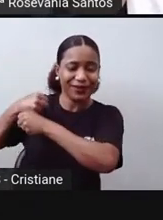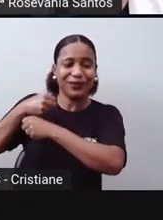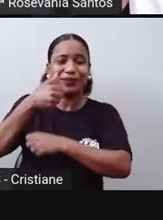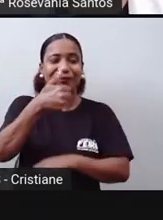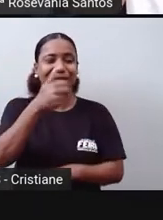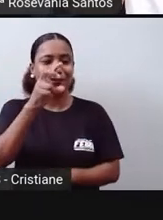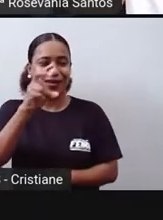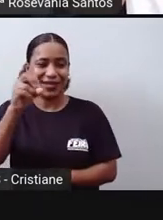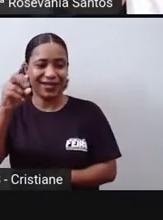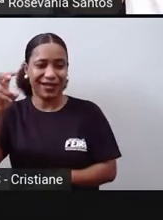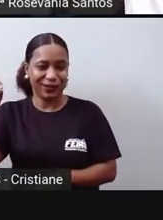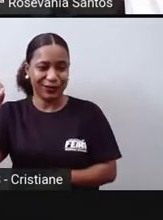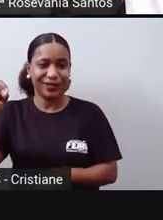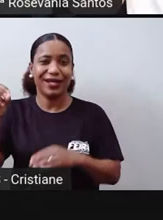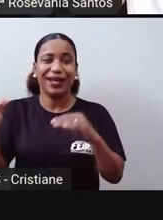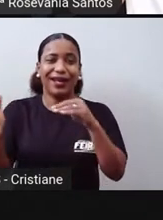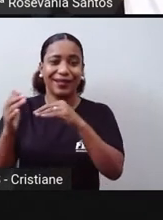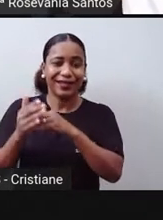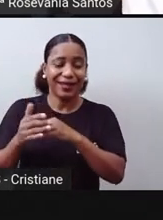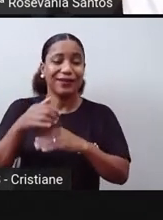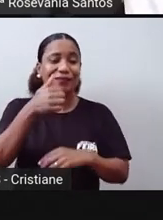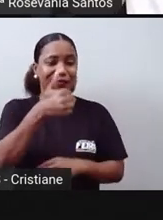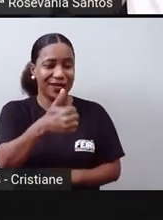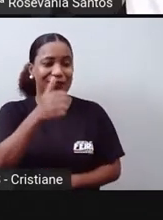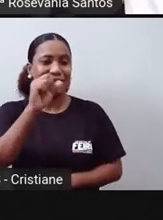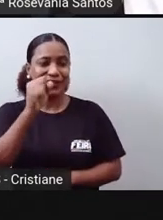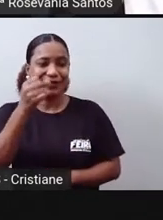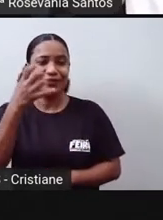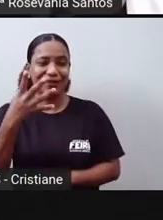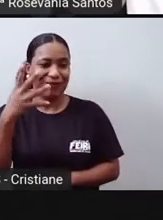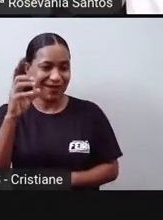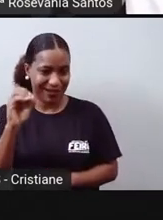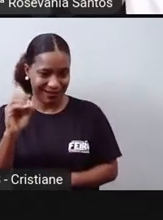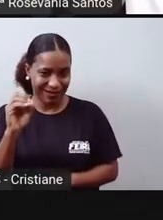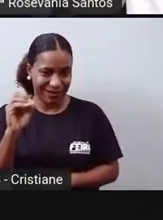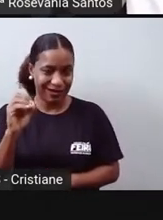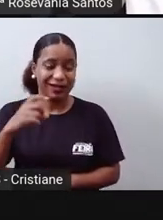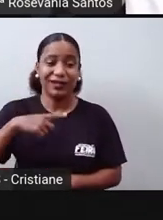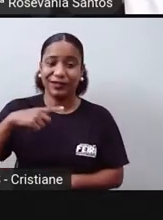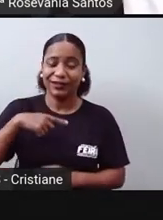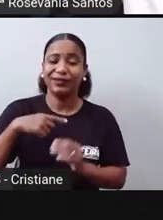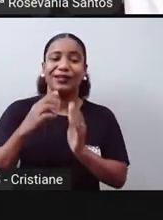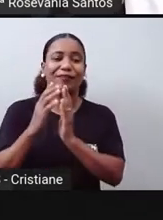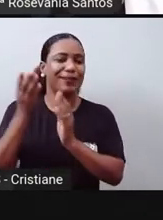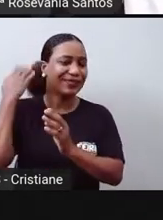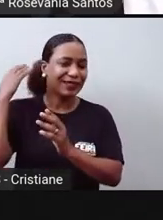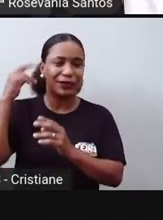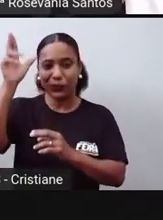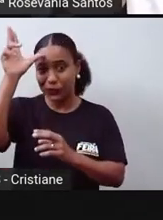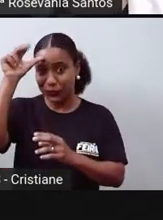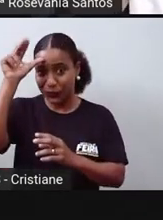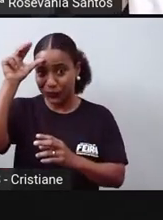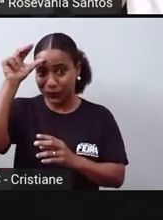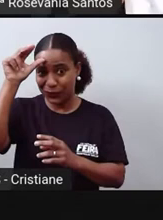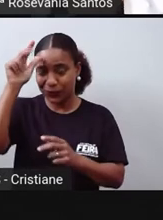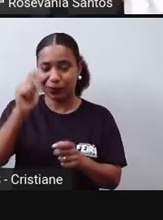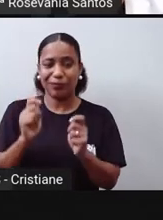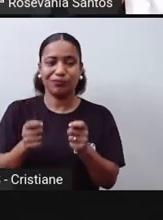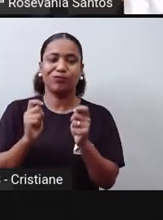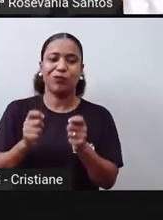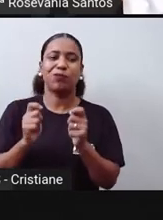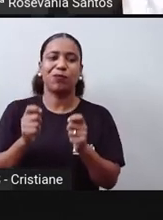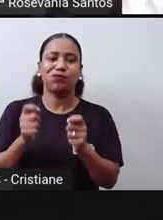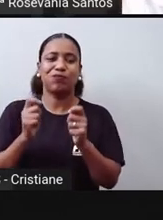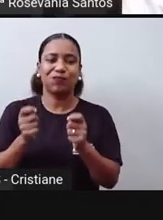a 1840. Então a velocidade média dos veículos puxados por cavalos e navio a vela era 16 km